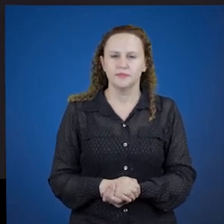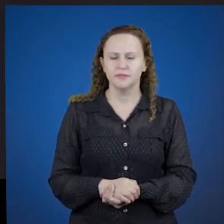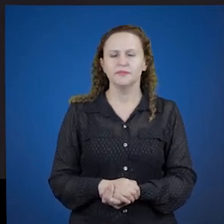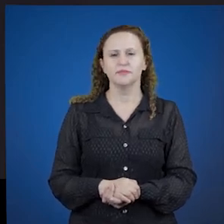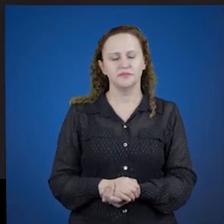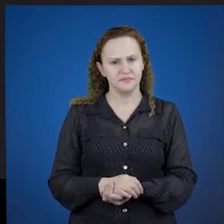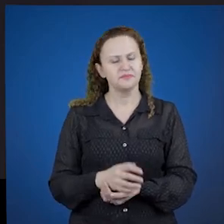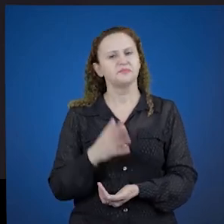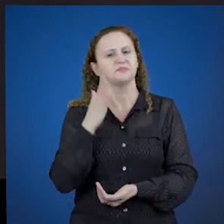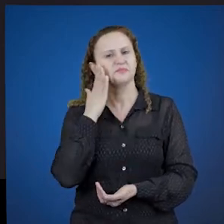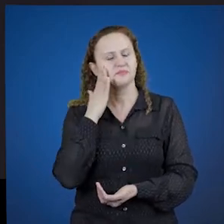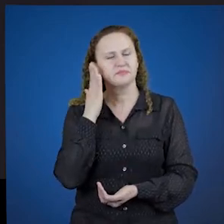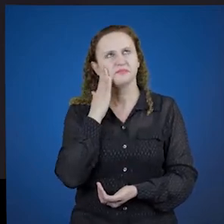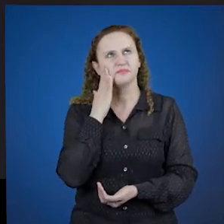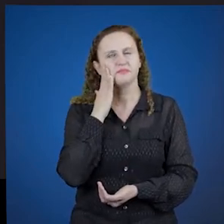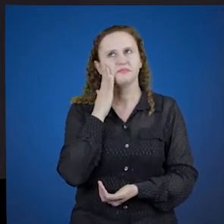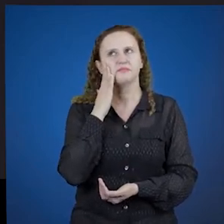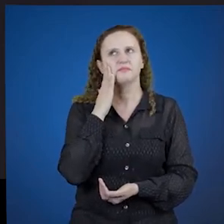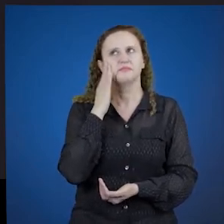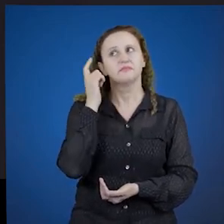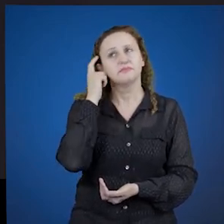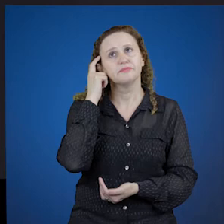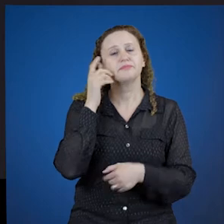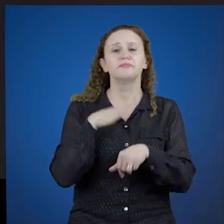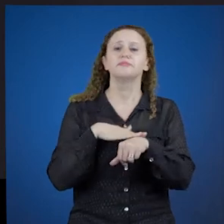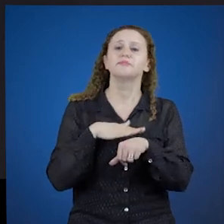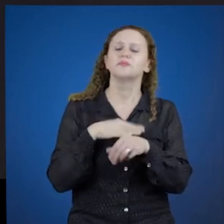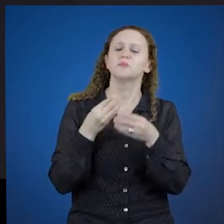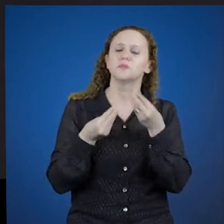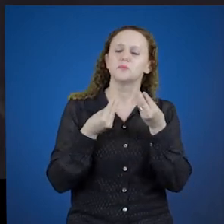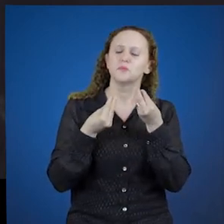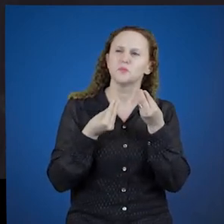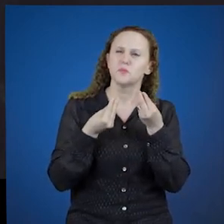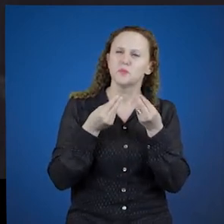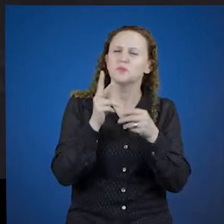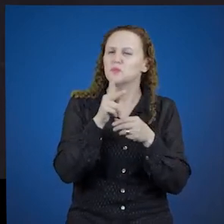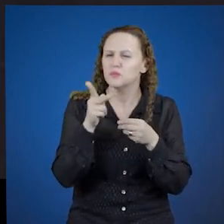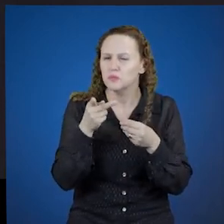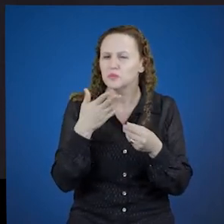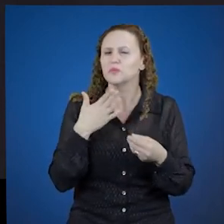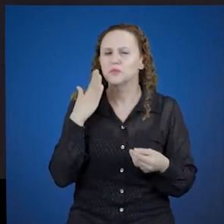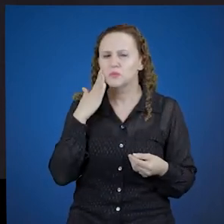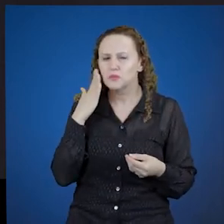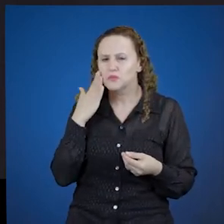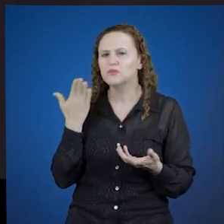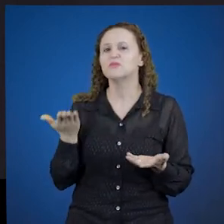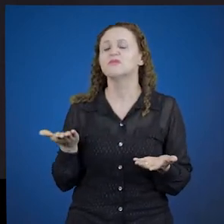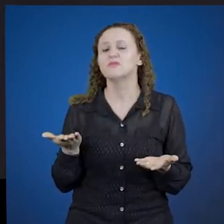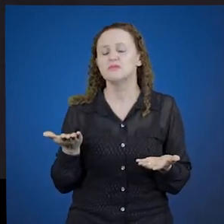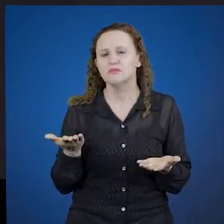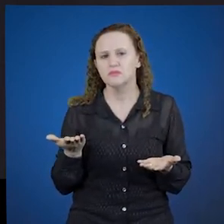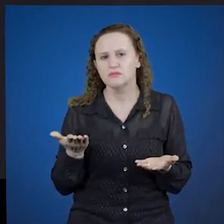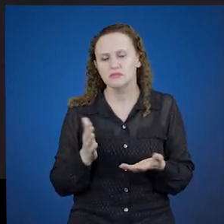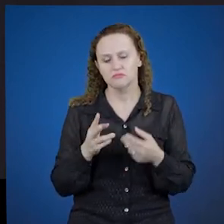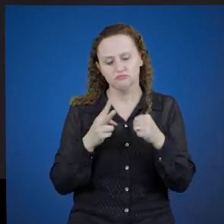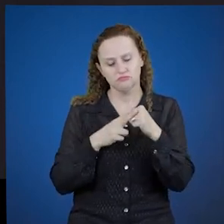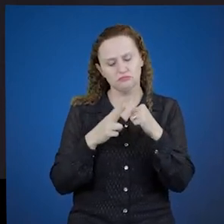Vocês também devem estar me perguntando nesse momento, Professor, como é que eu vou saber se